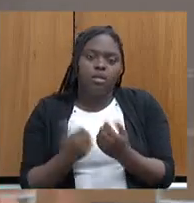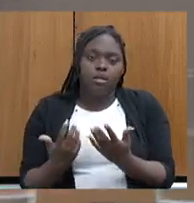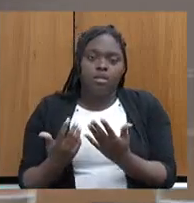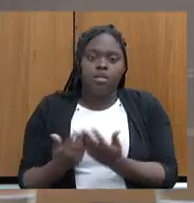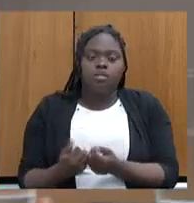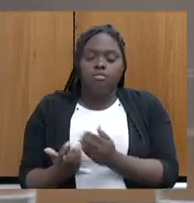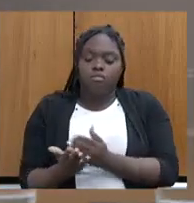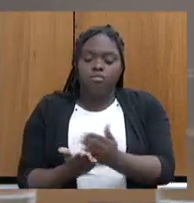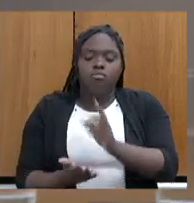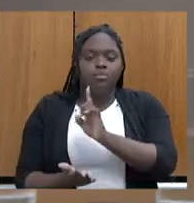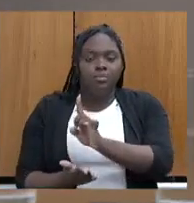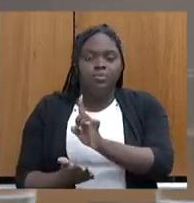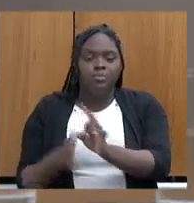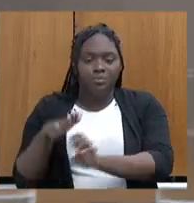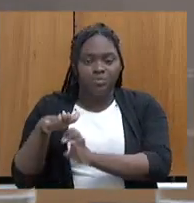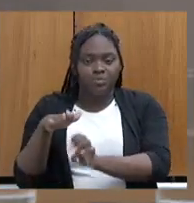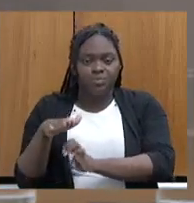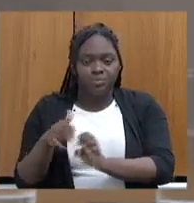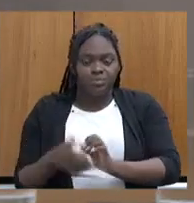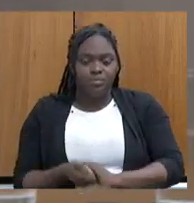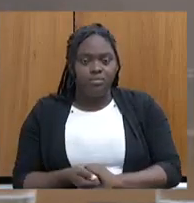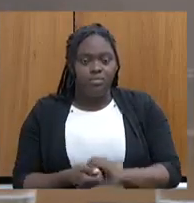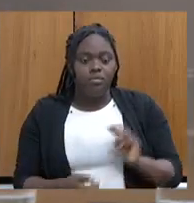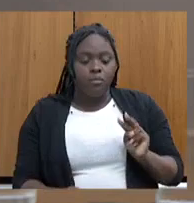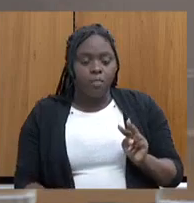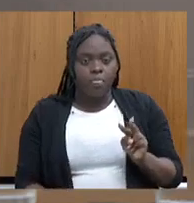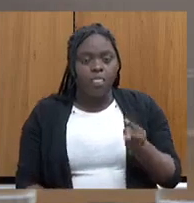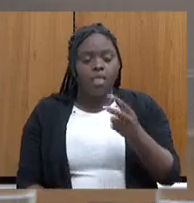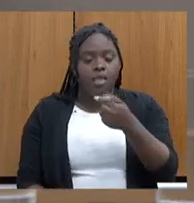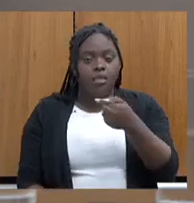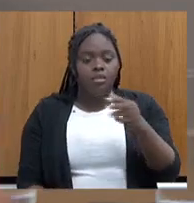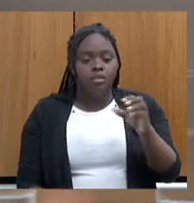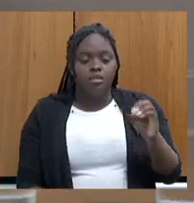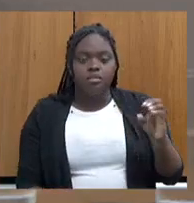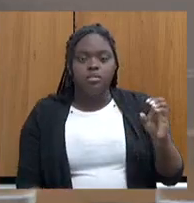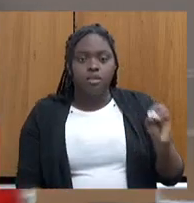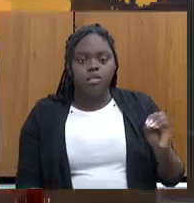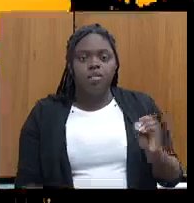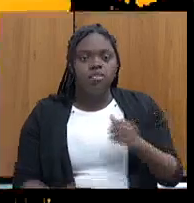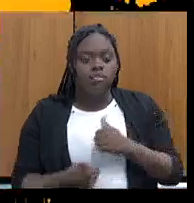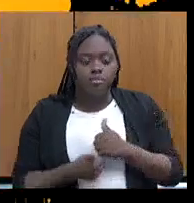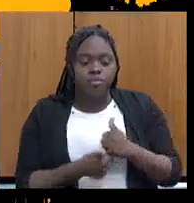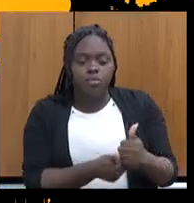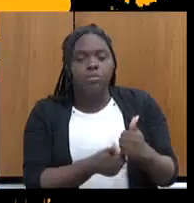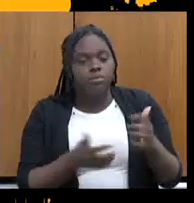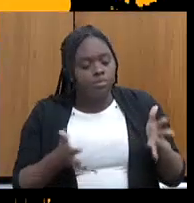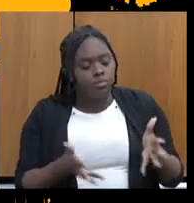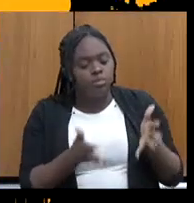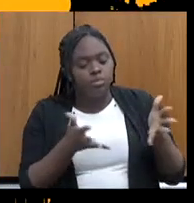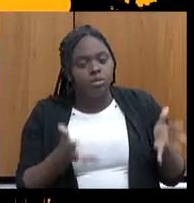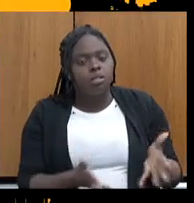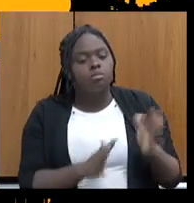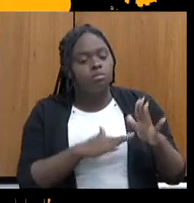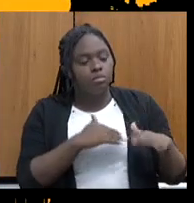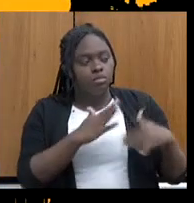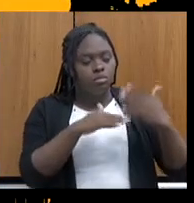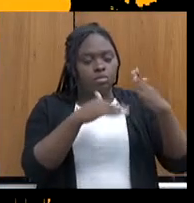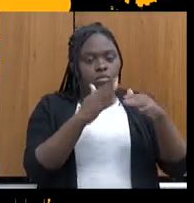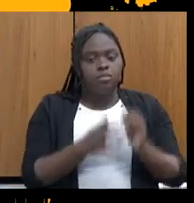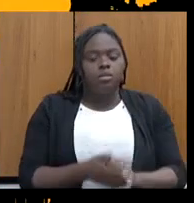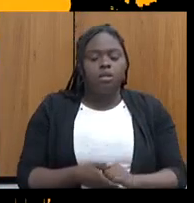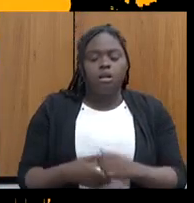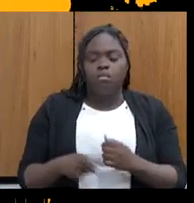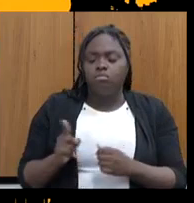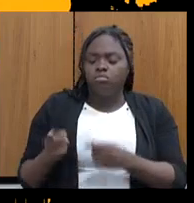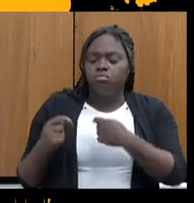um empreendimento. E 2.700 assessoramentos realizados. Esse assessoramento é para estimular a produção. Não, olha, você precisa